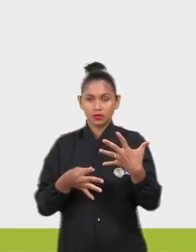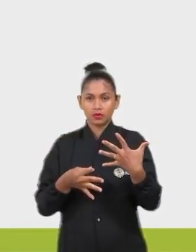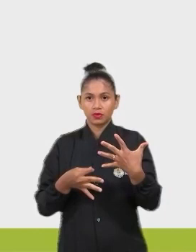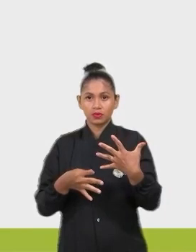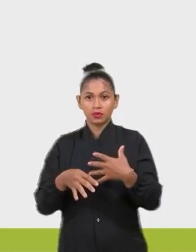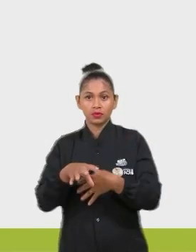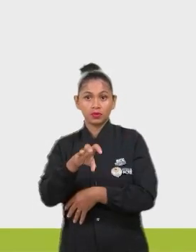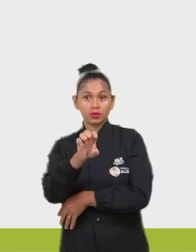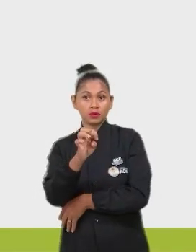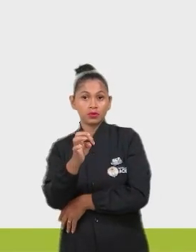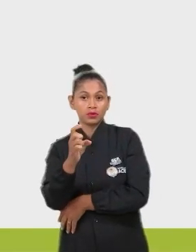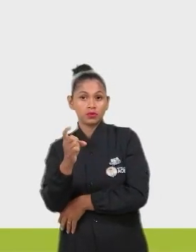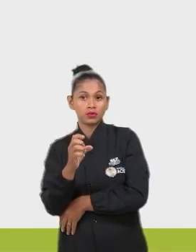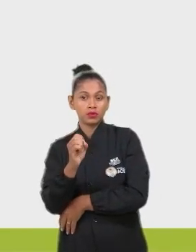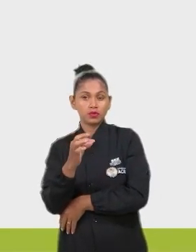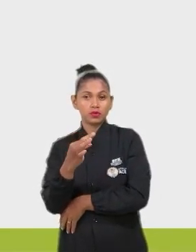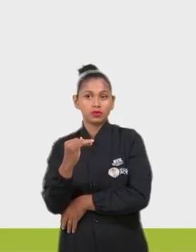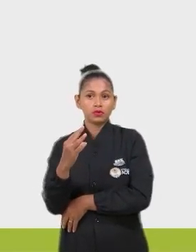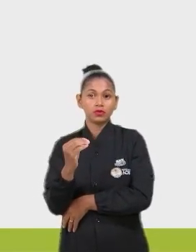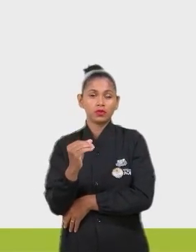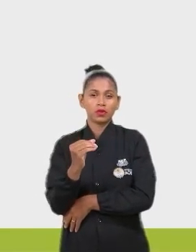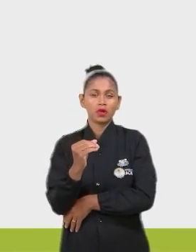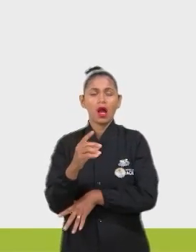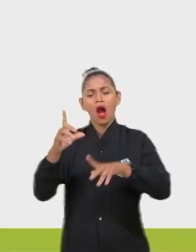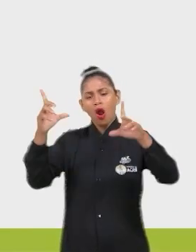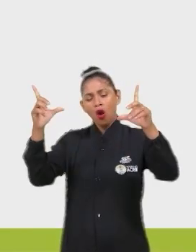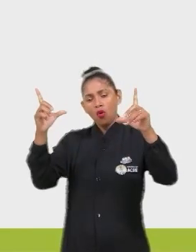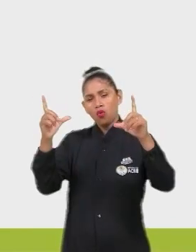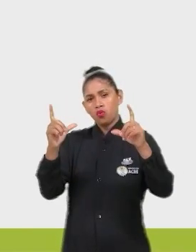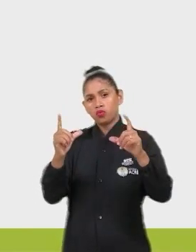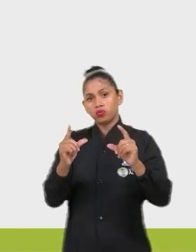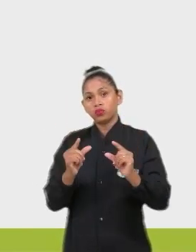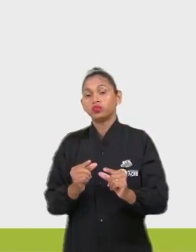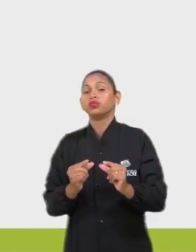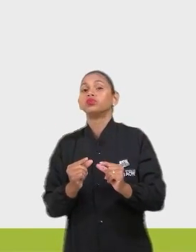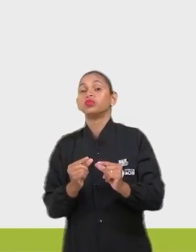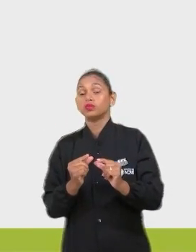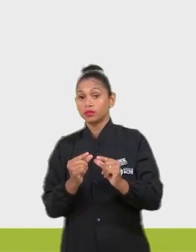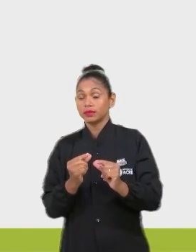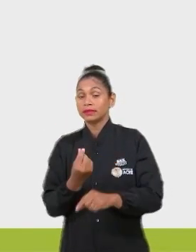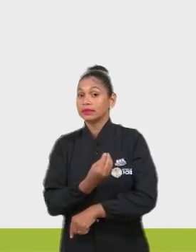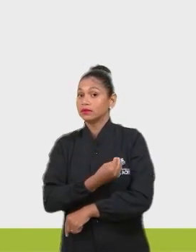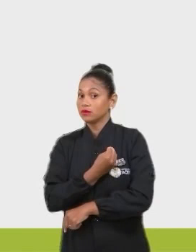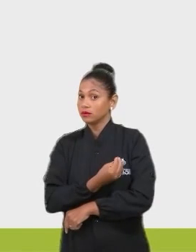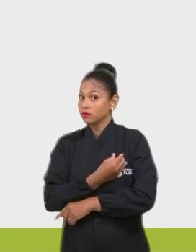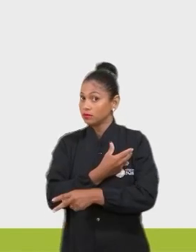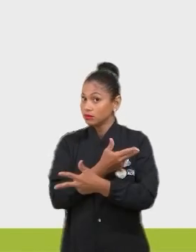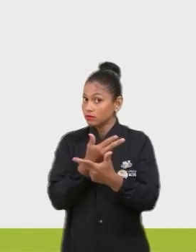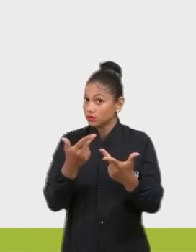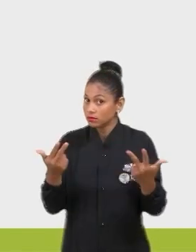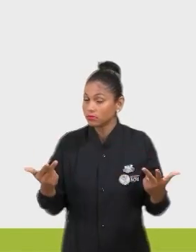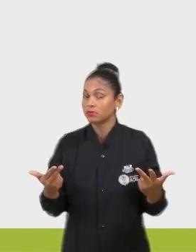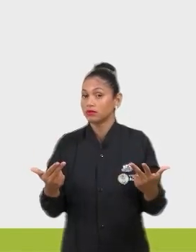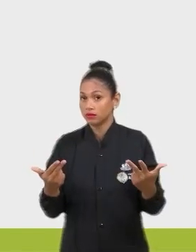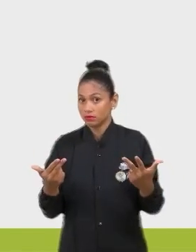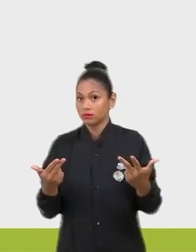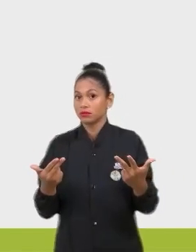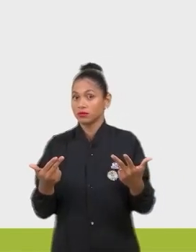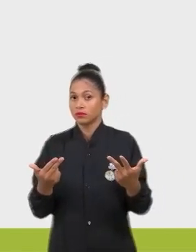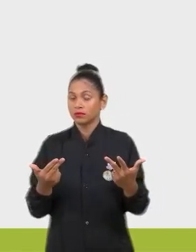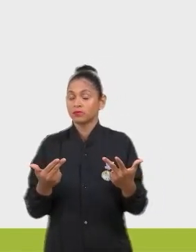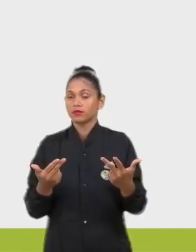redução da biodiversidade. Legal. O que é extinção de espécies? quando há uma diminuição da biodiversidade. Ok?